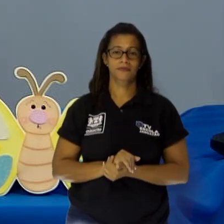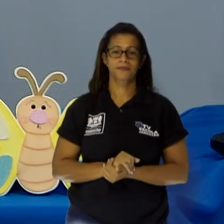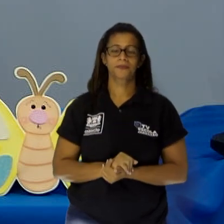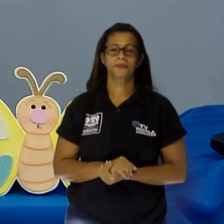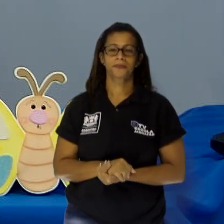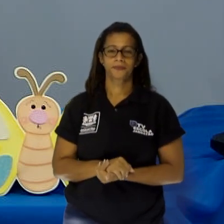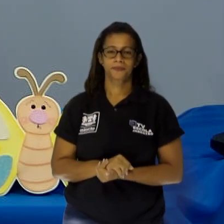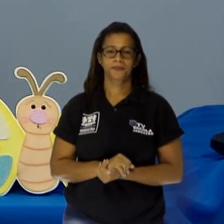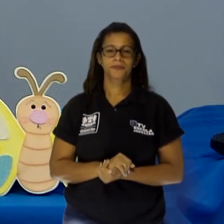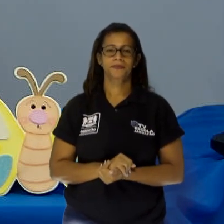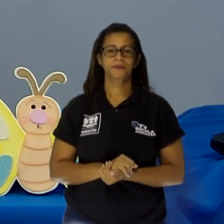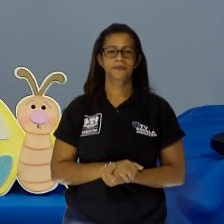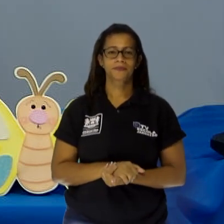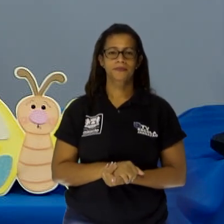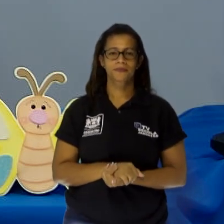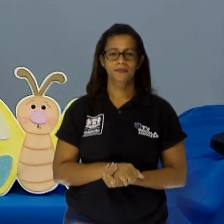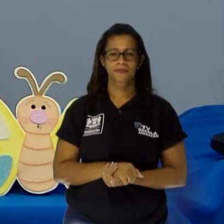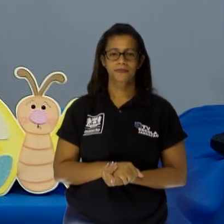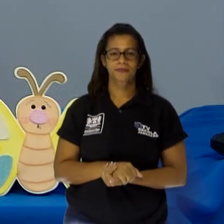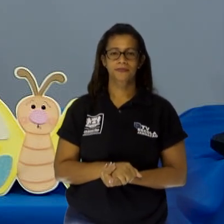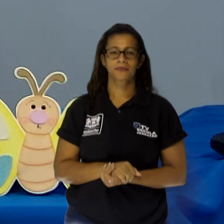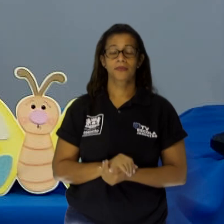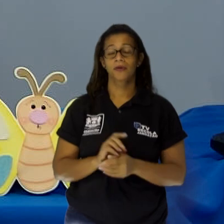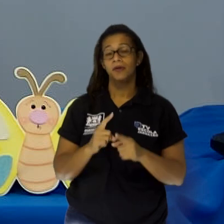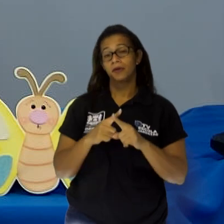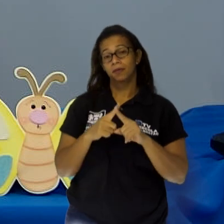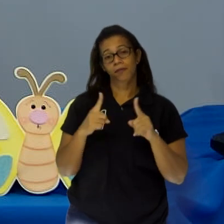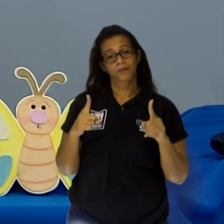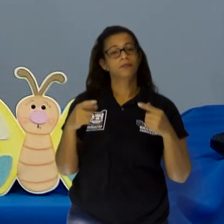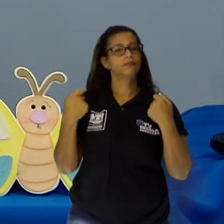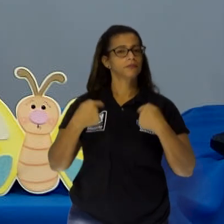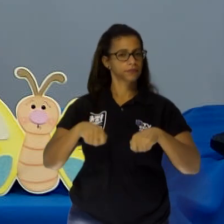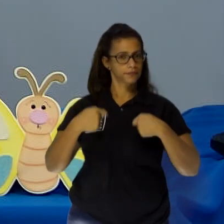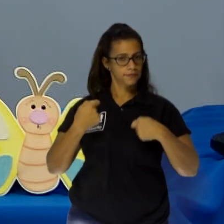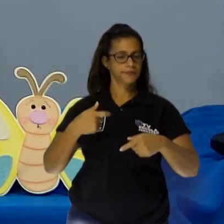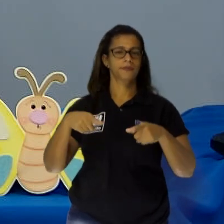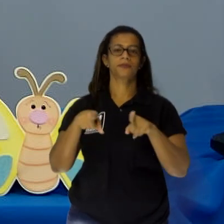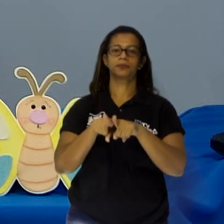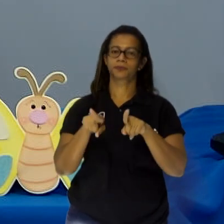Sim. Mas além da porta, nós precisamos fazer o quê?